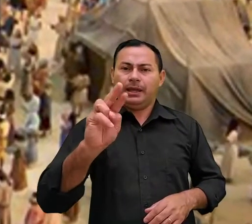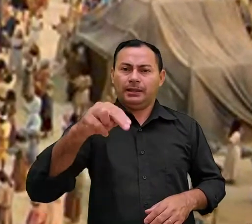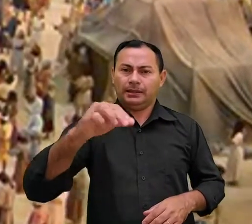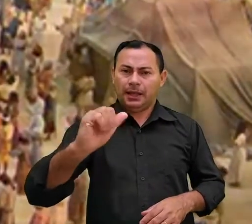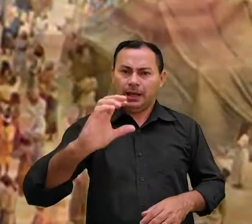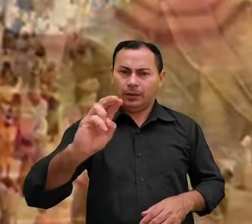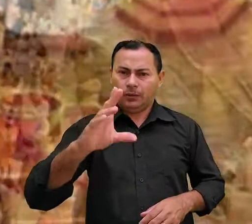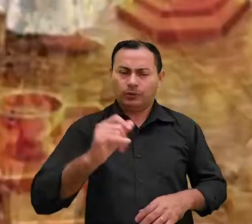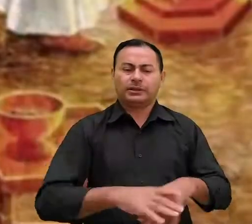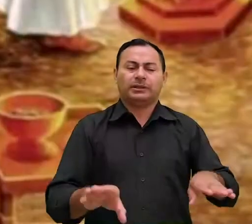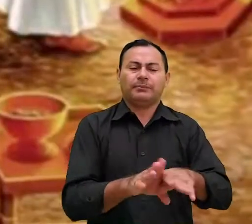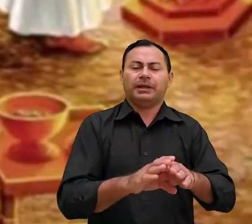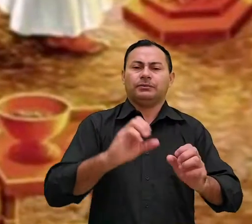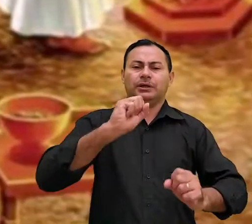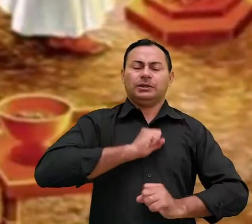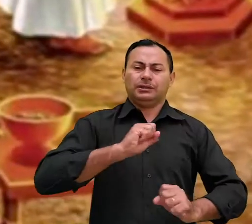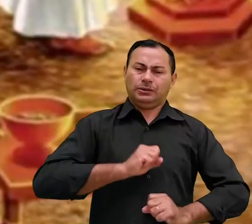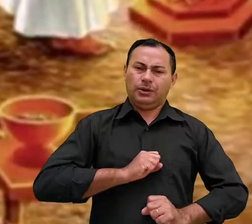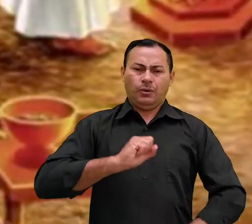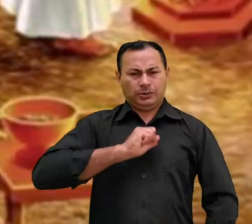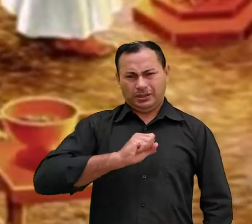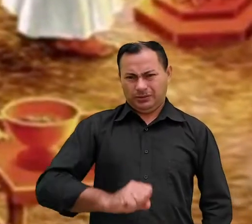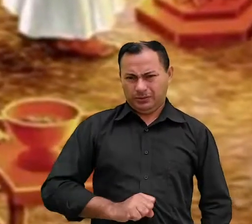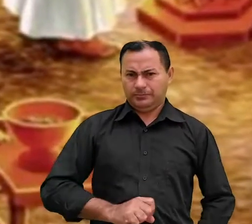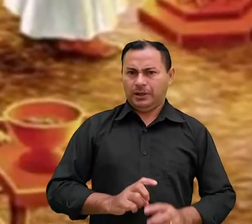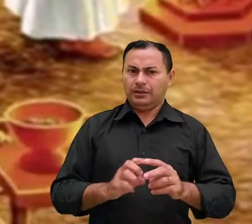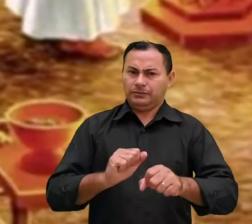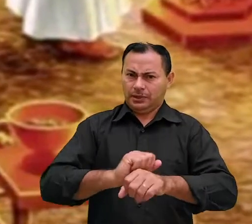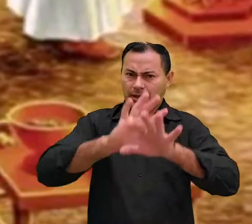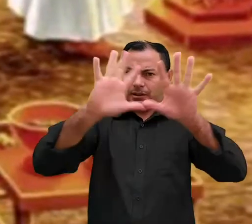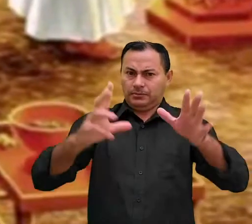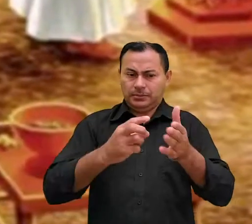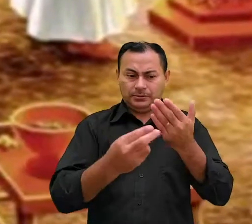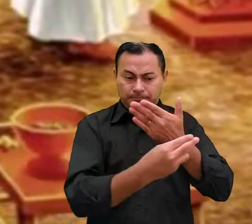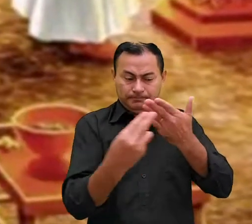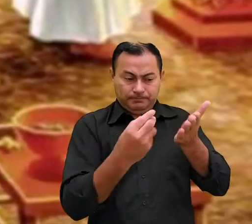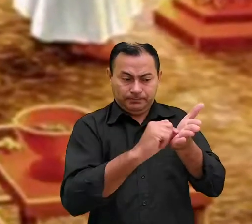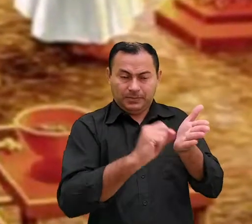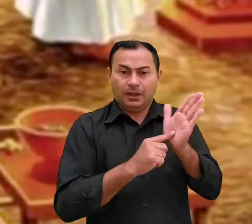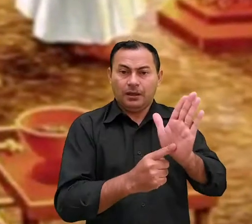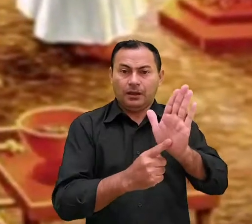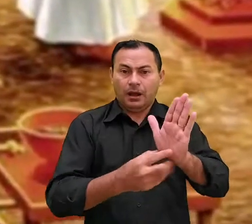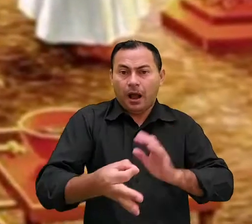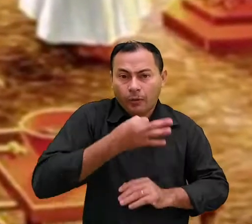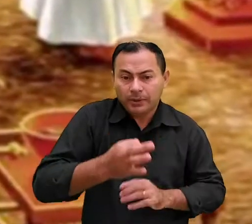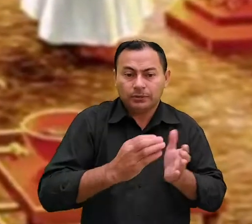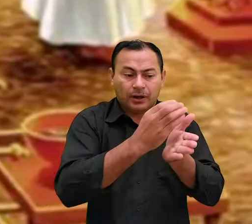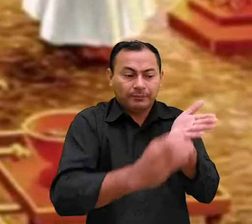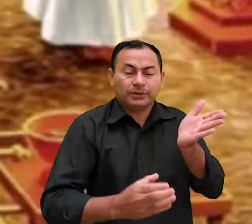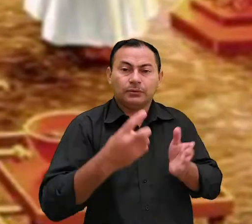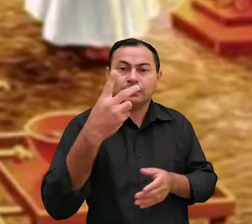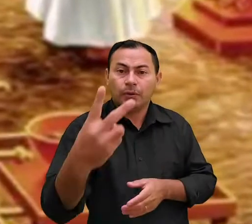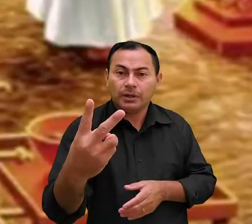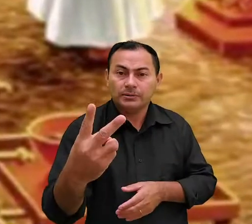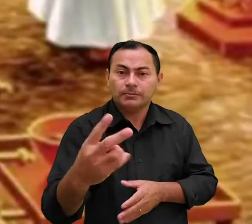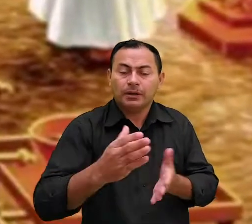sacerdotes Tudo isso fica muito claro Mas observe como o autor constrói seu argumento no capítulo 2 Quando